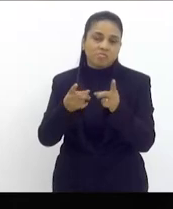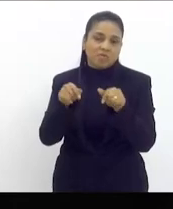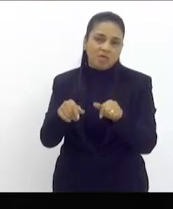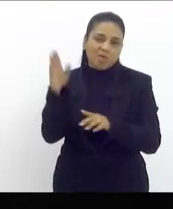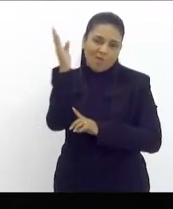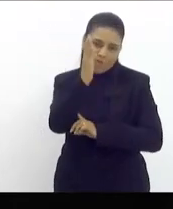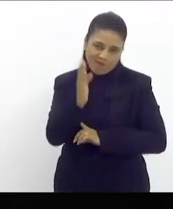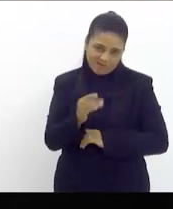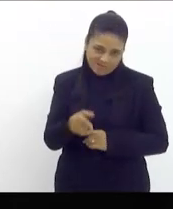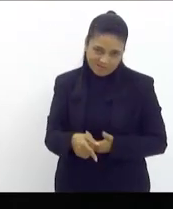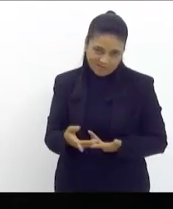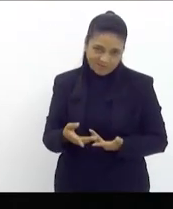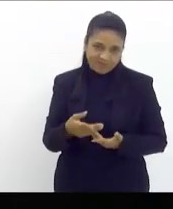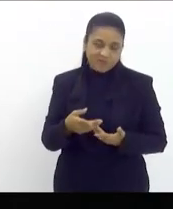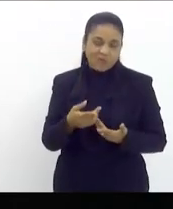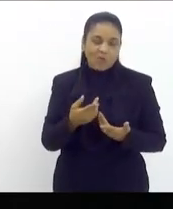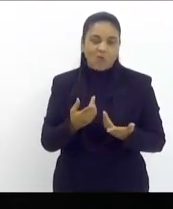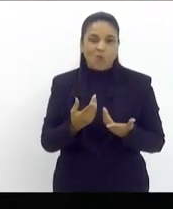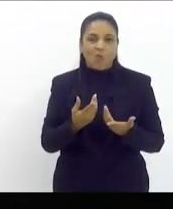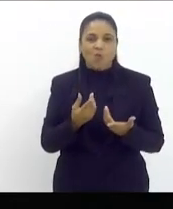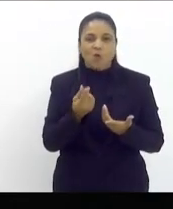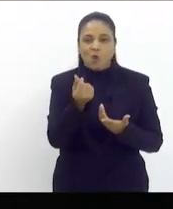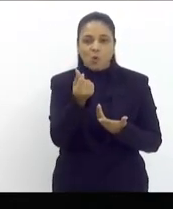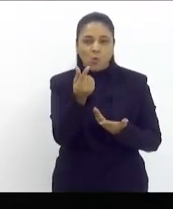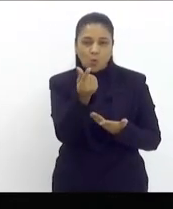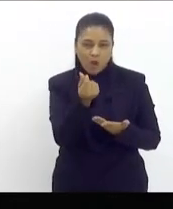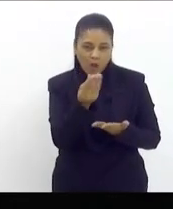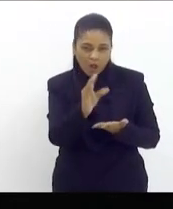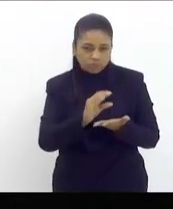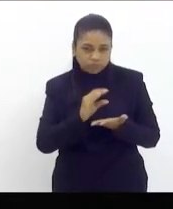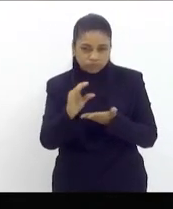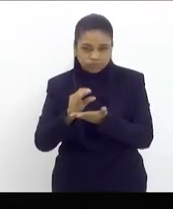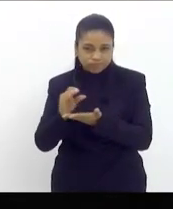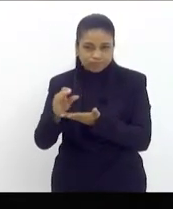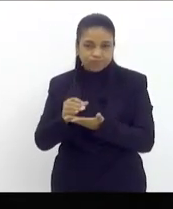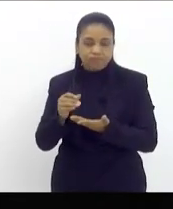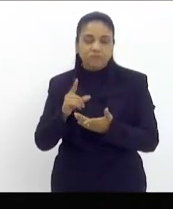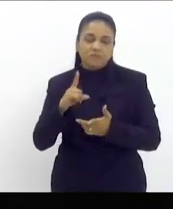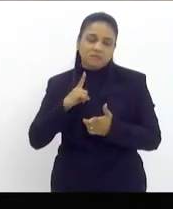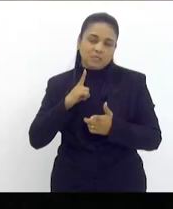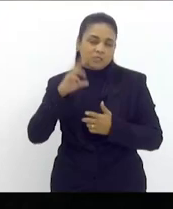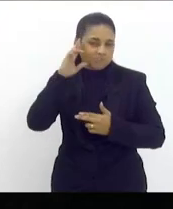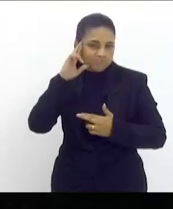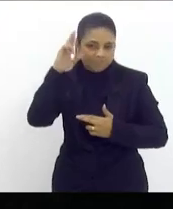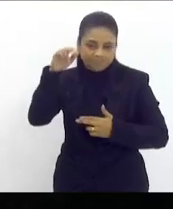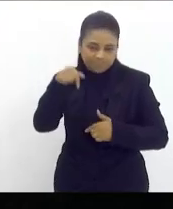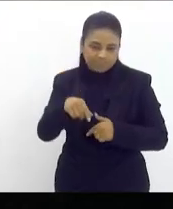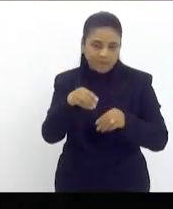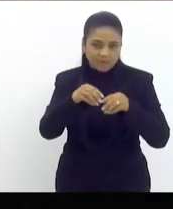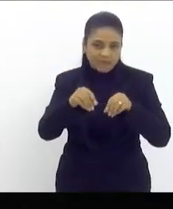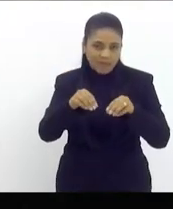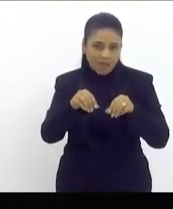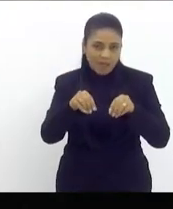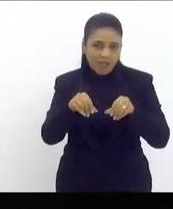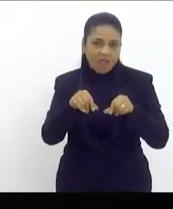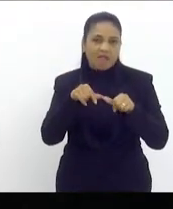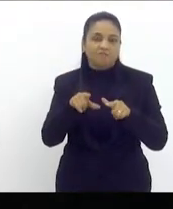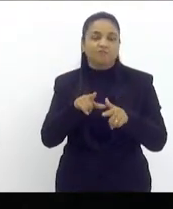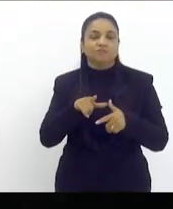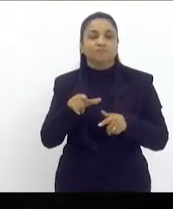com aqueles que sempre são os detentores de terra que operam sobre a lógica dos grandes